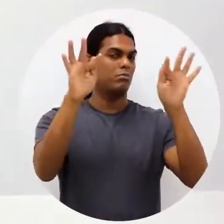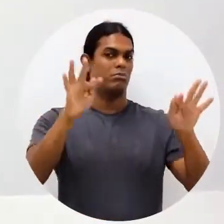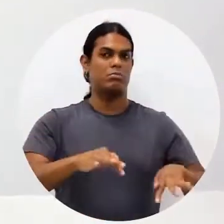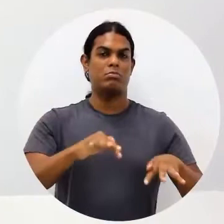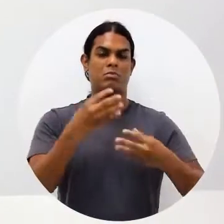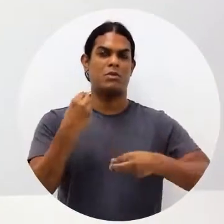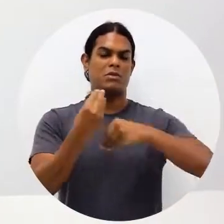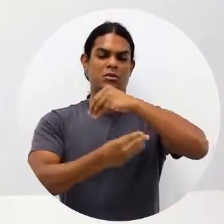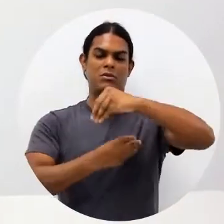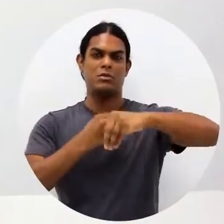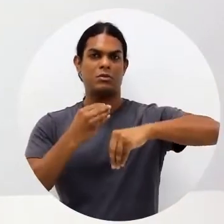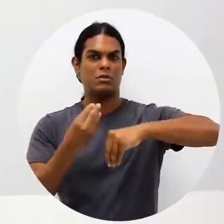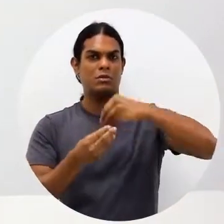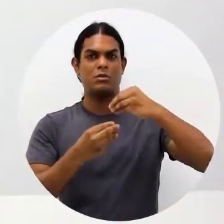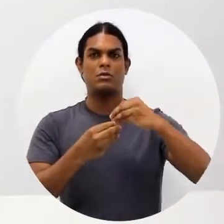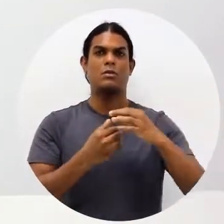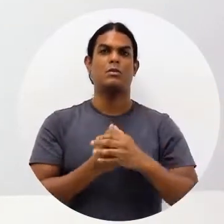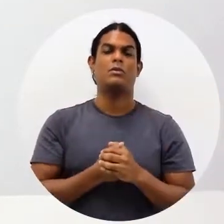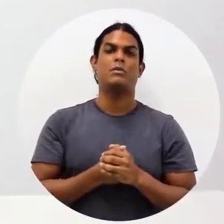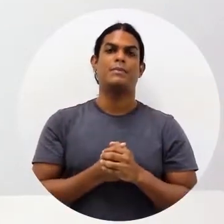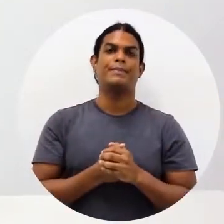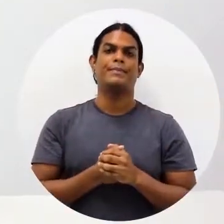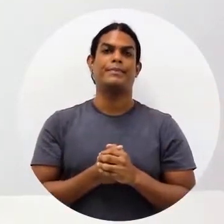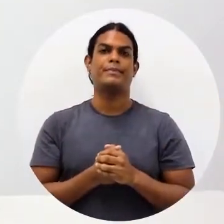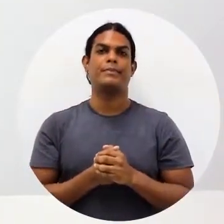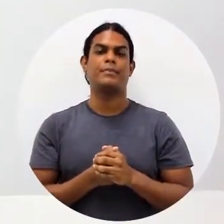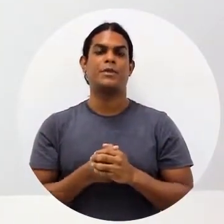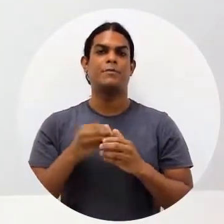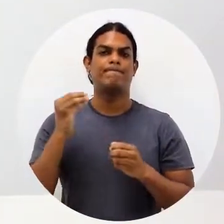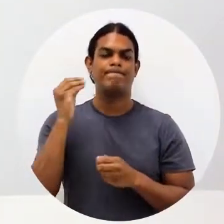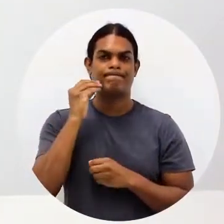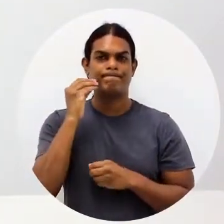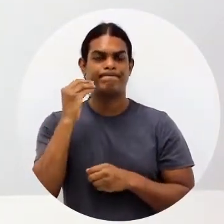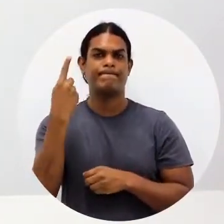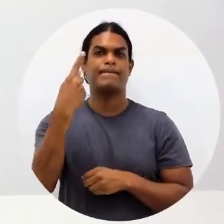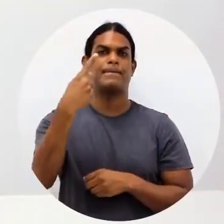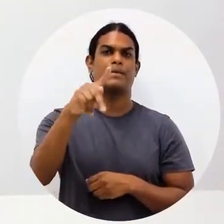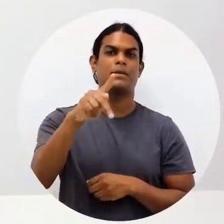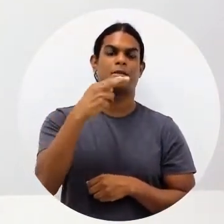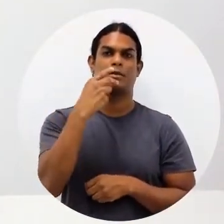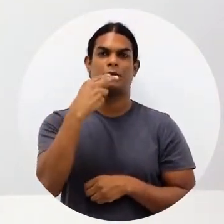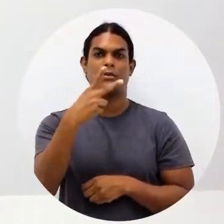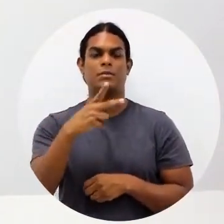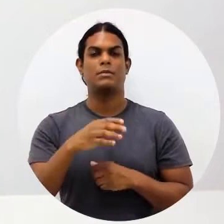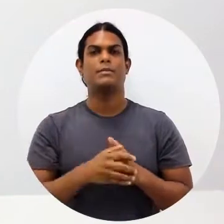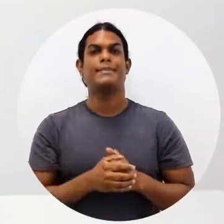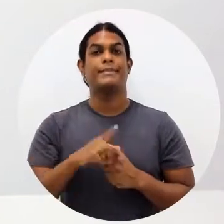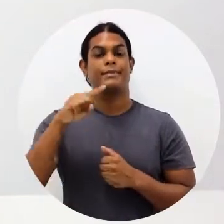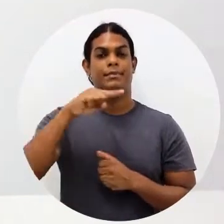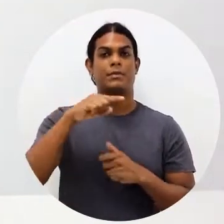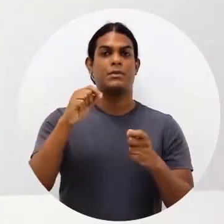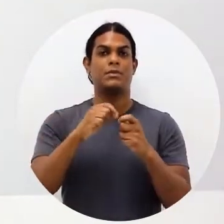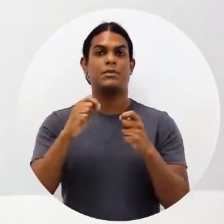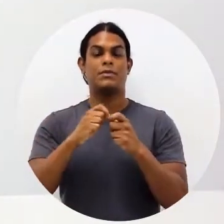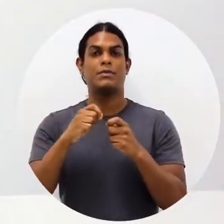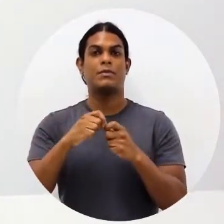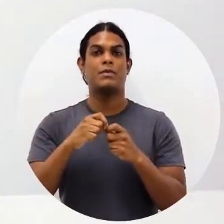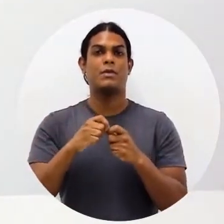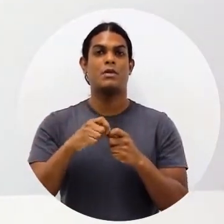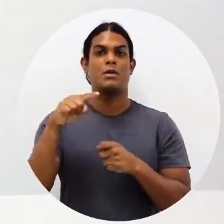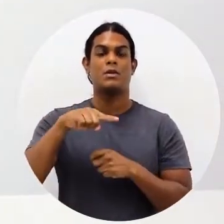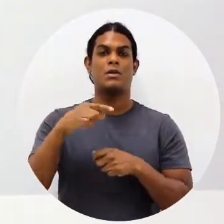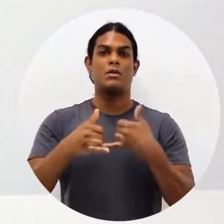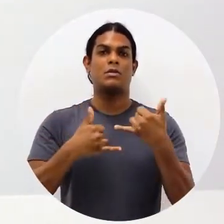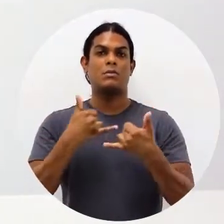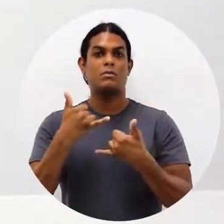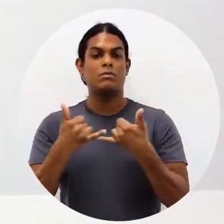Você pode embaralhar, organizá-los, tentar do seu idioma para o idioma que você está aprendendo. E aqui, eu fiz flashcards, por